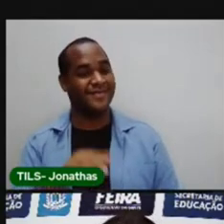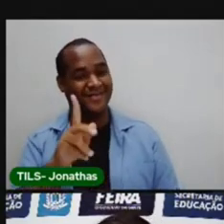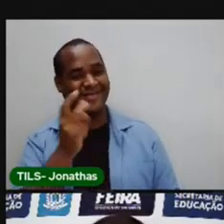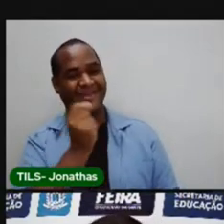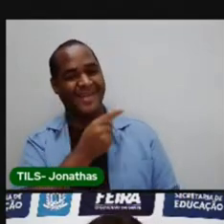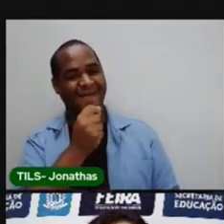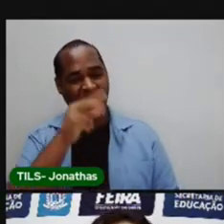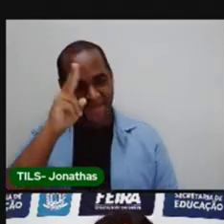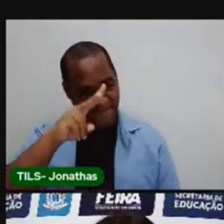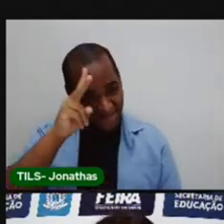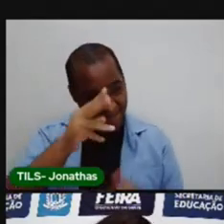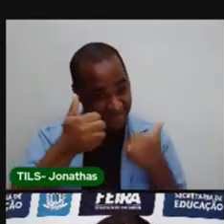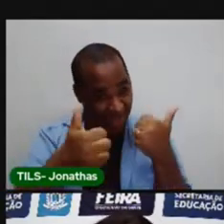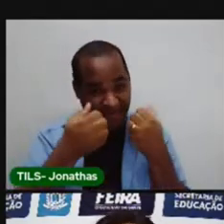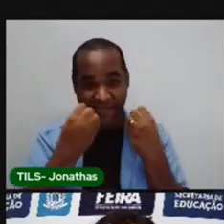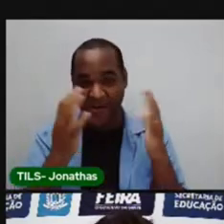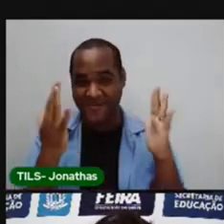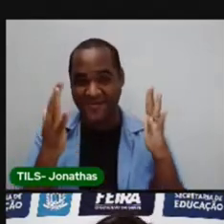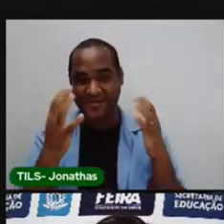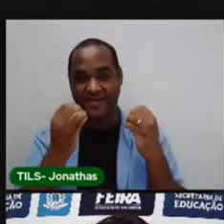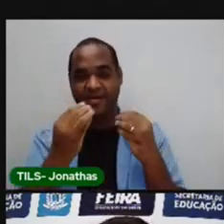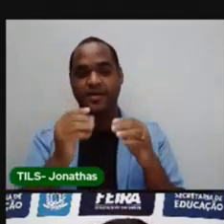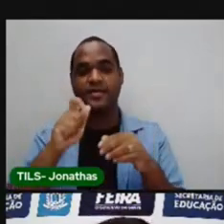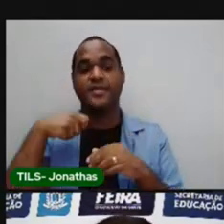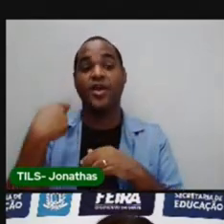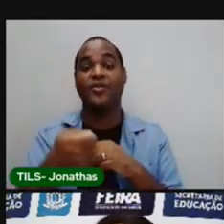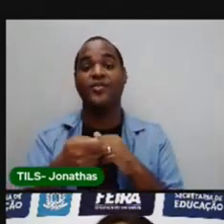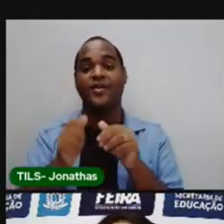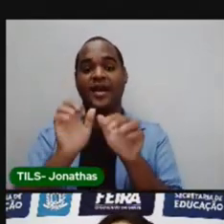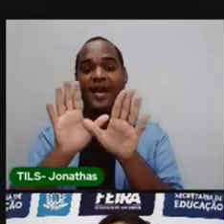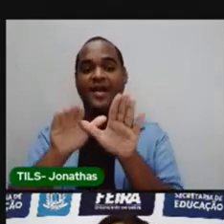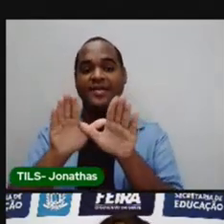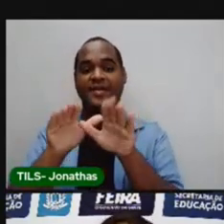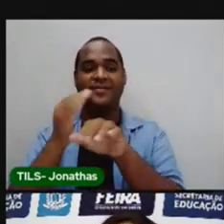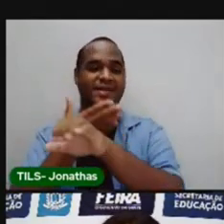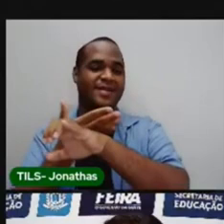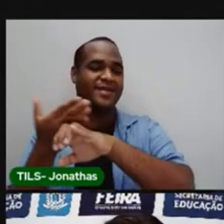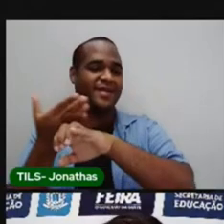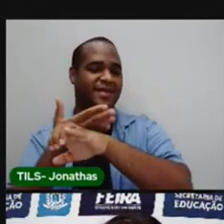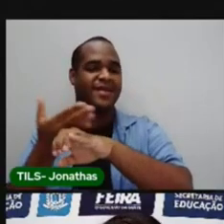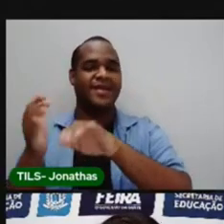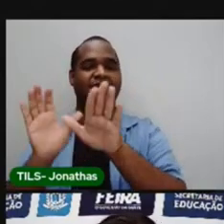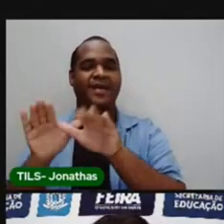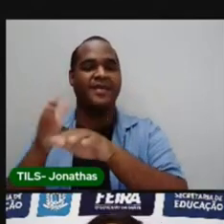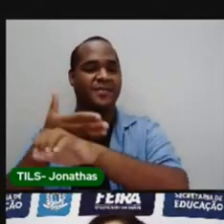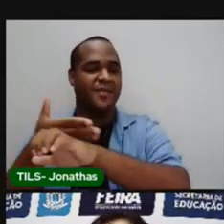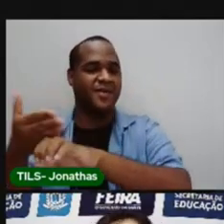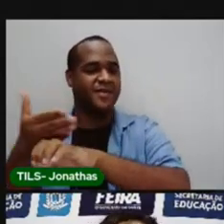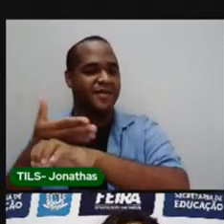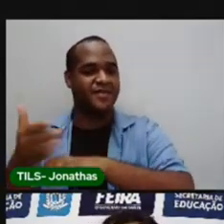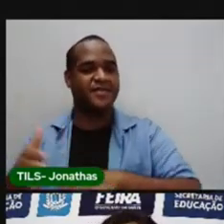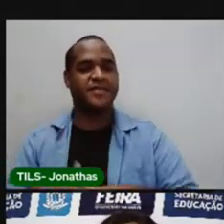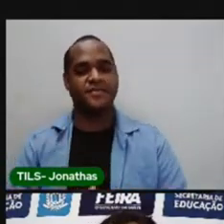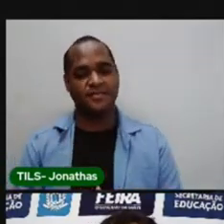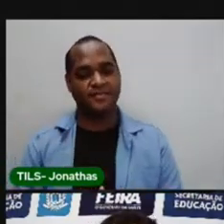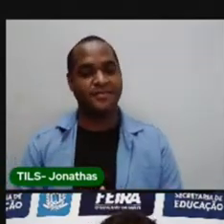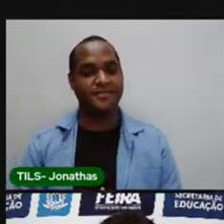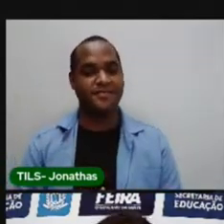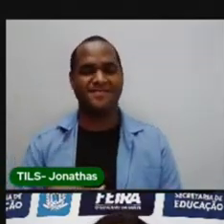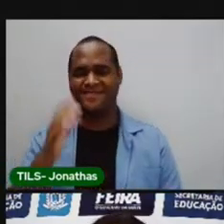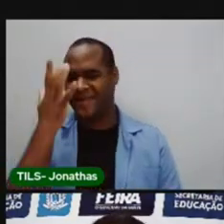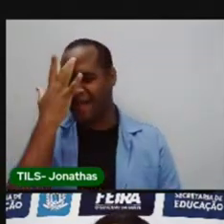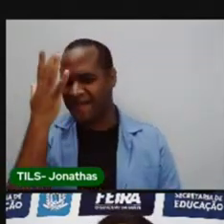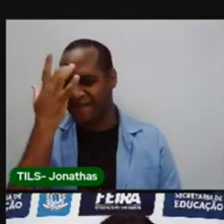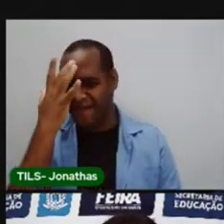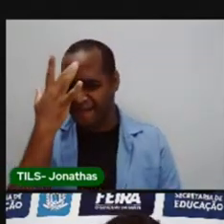Você lembrou, né? Muito bem. É o bairro da Asa Branca. Ah, esse ficou muito